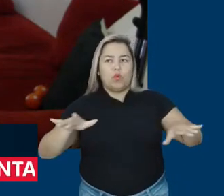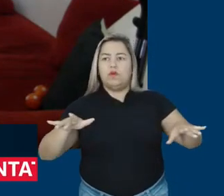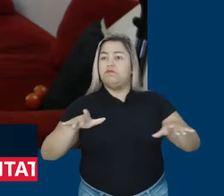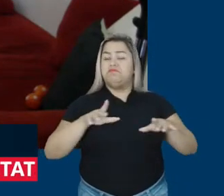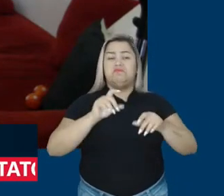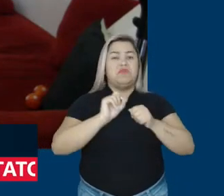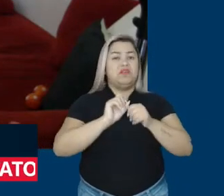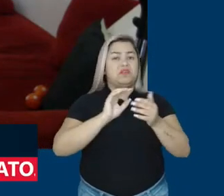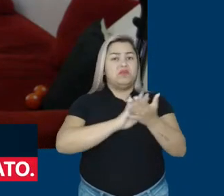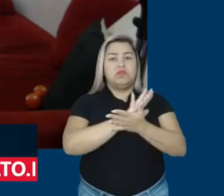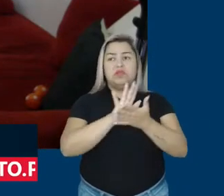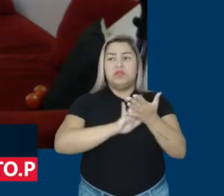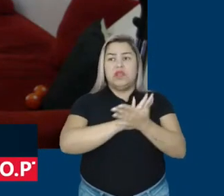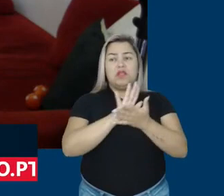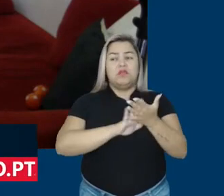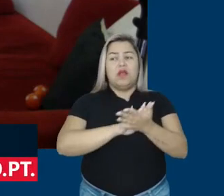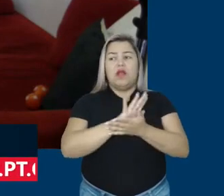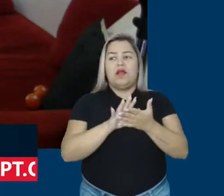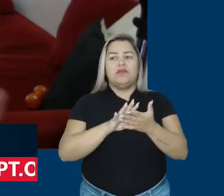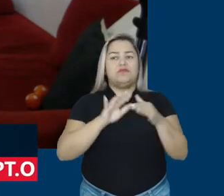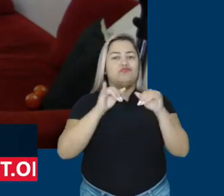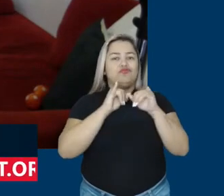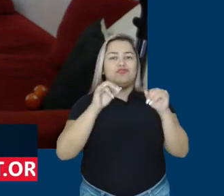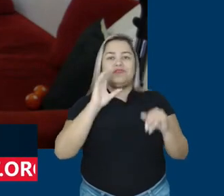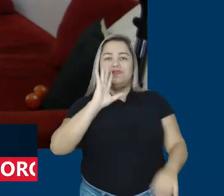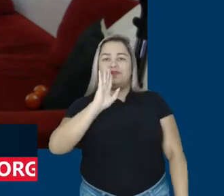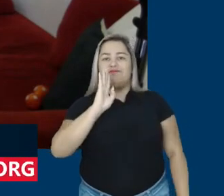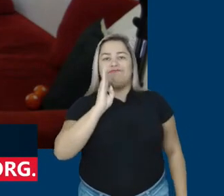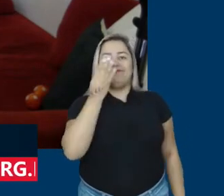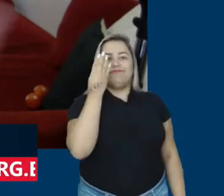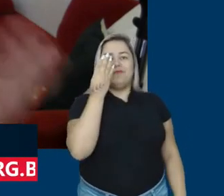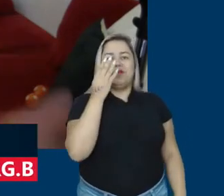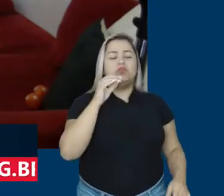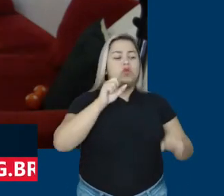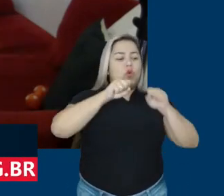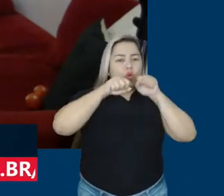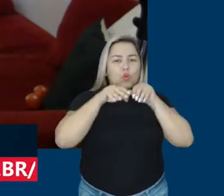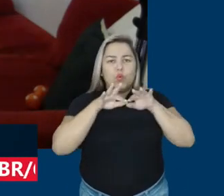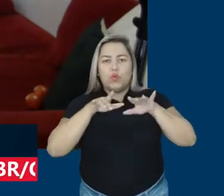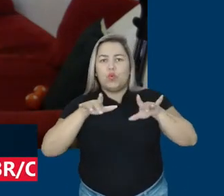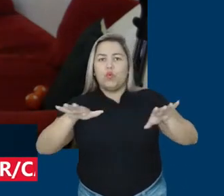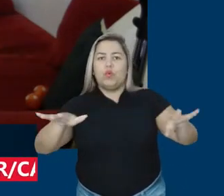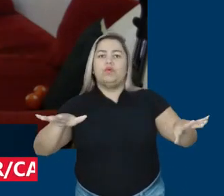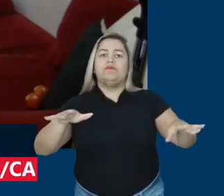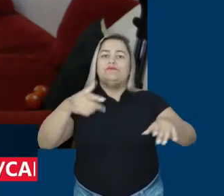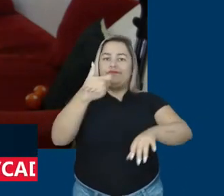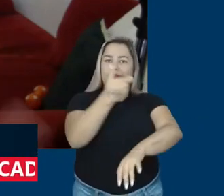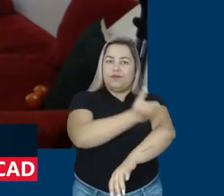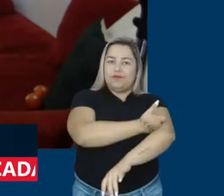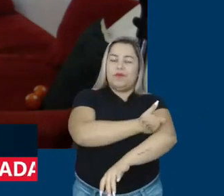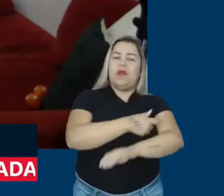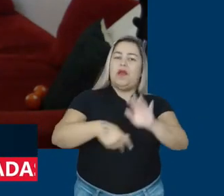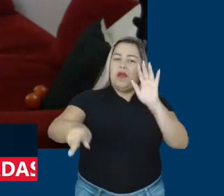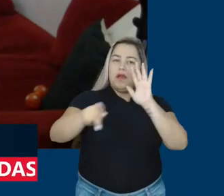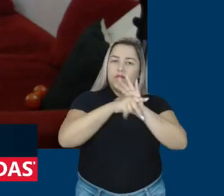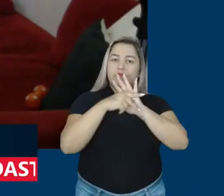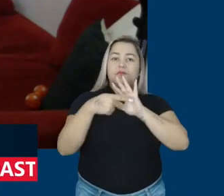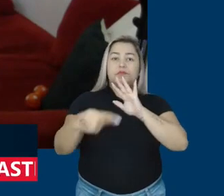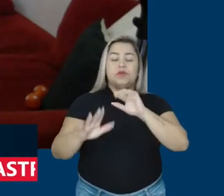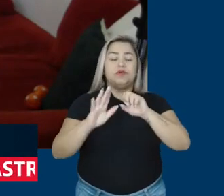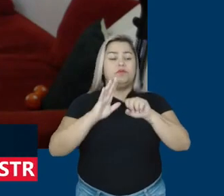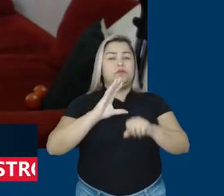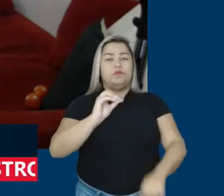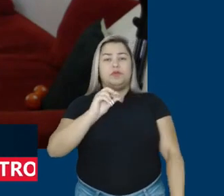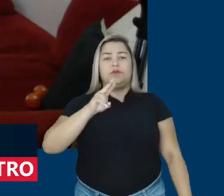relação a conteúdos falsos que eram propagados ali, conteúdos sobre vacinas, a própria COVID